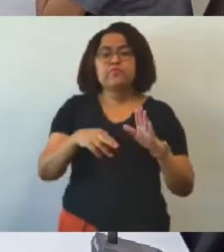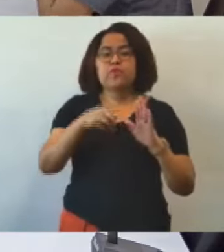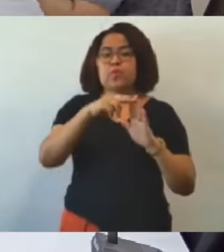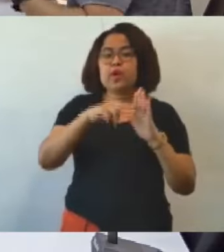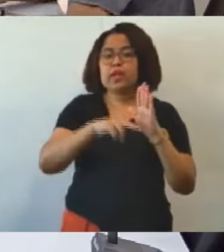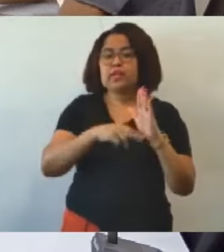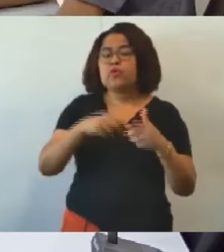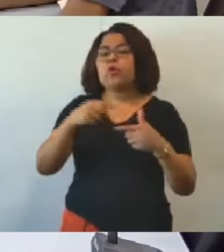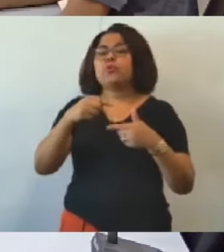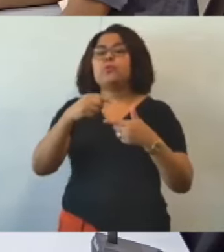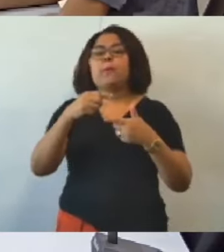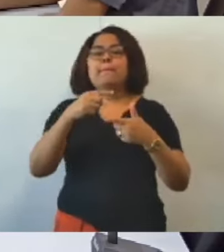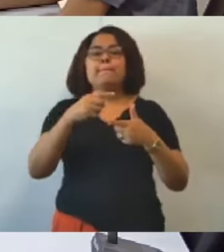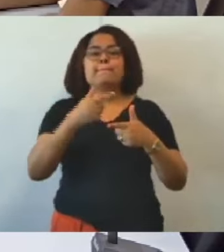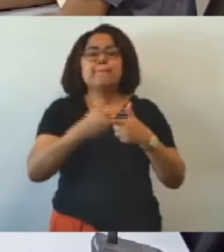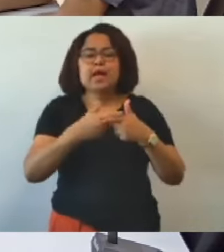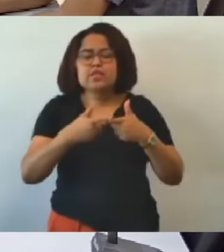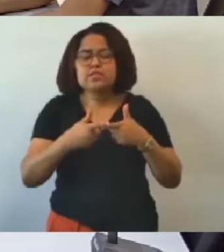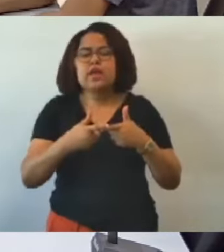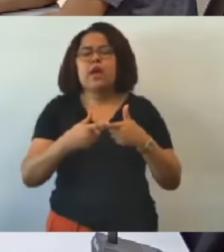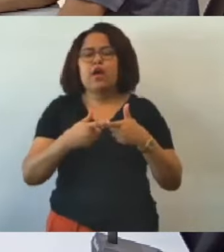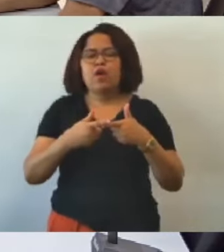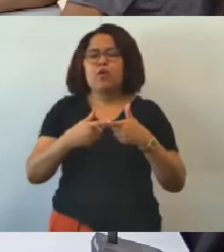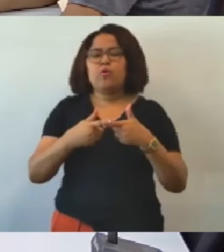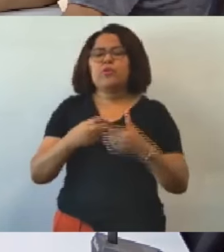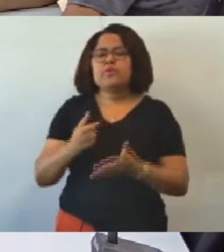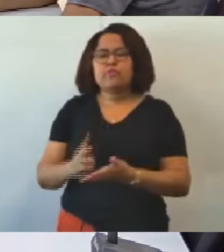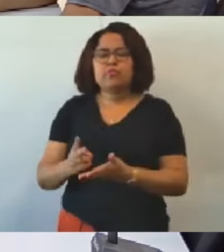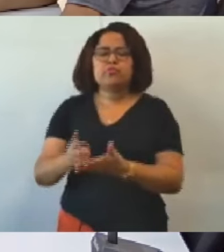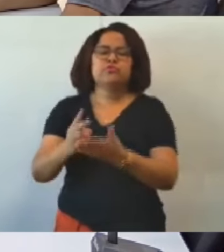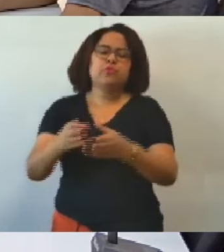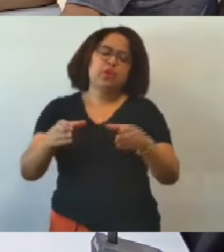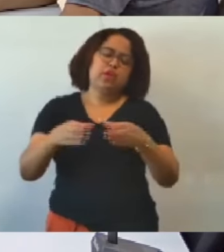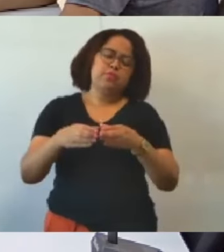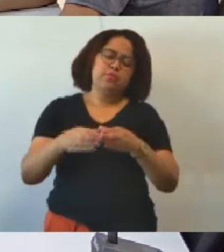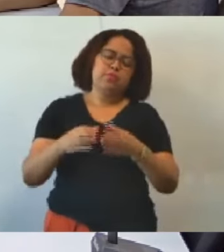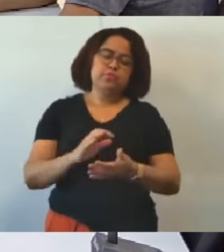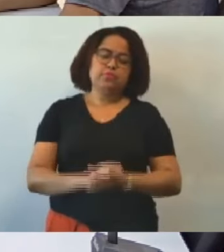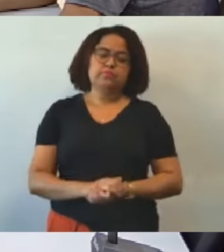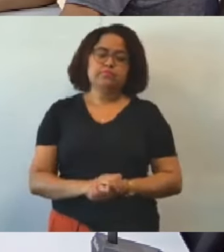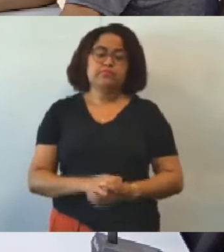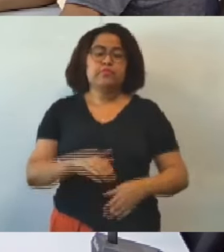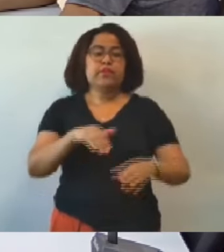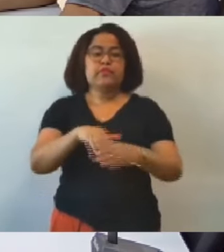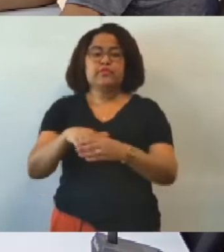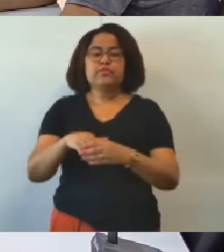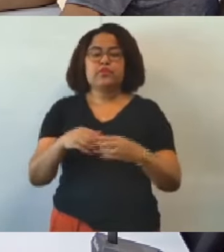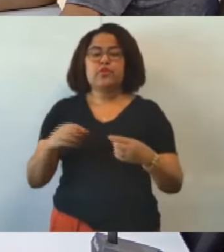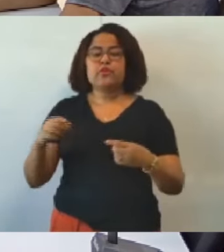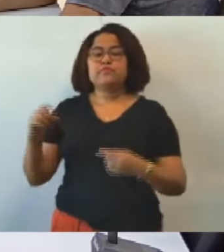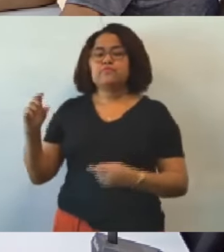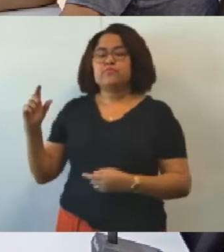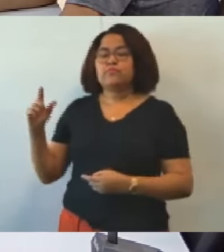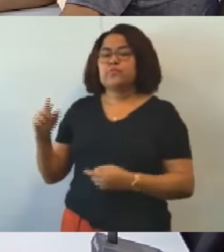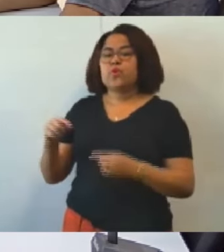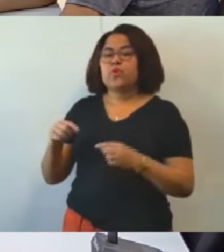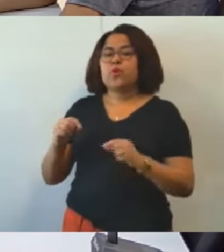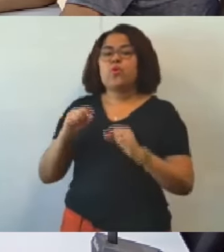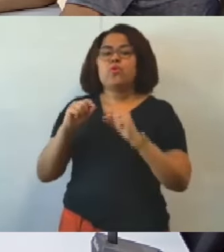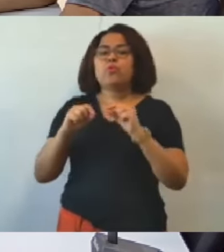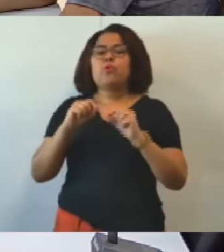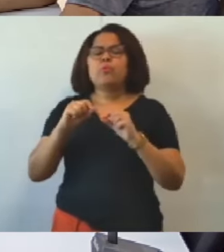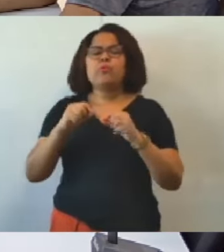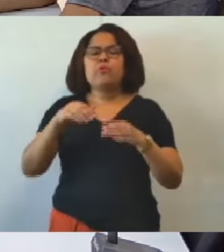parcial e assim vamos dar continuidade a esta comissão em votação como vota a vereadora Luíde